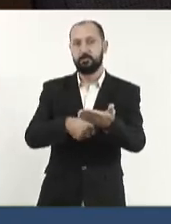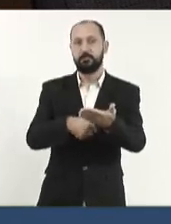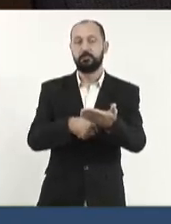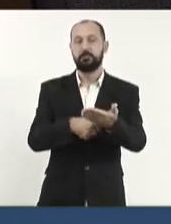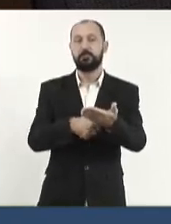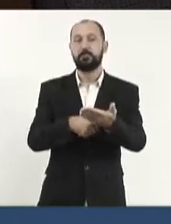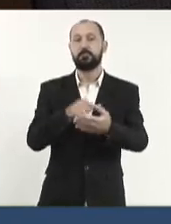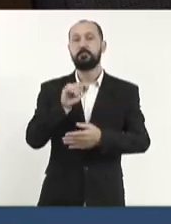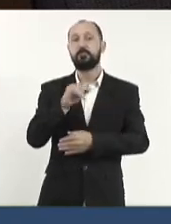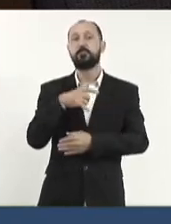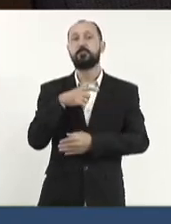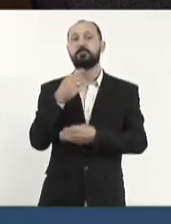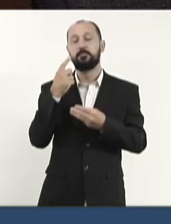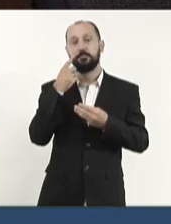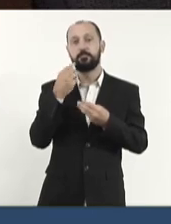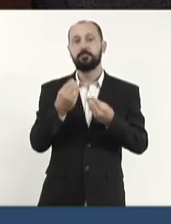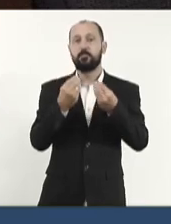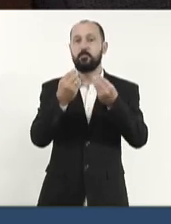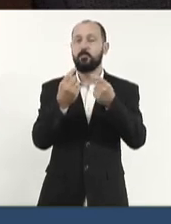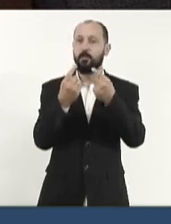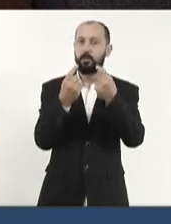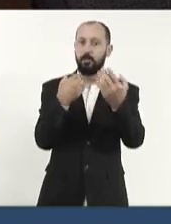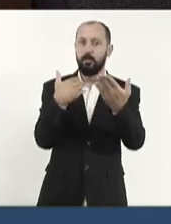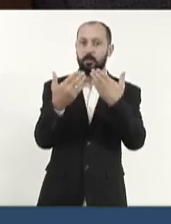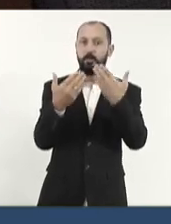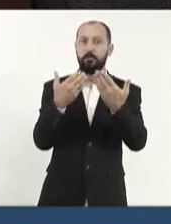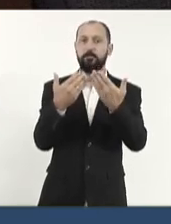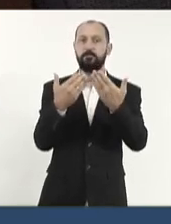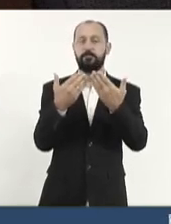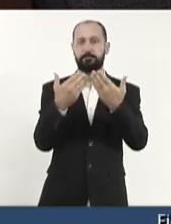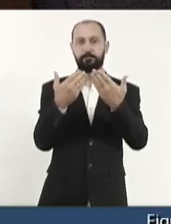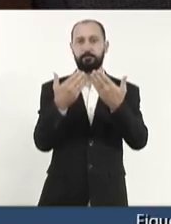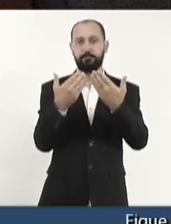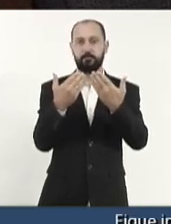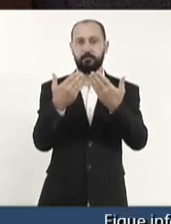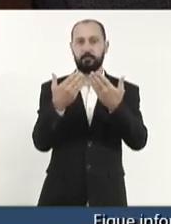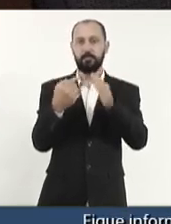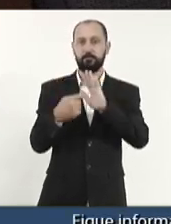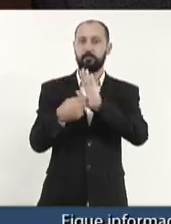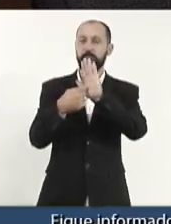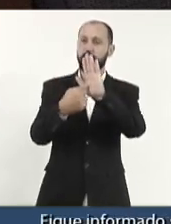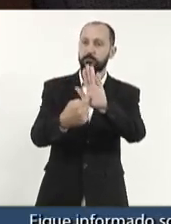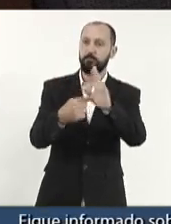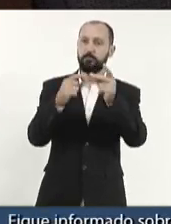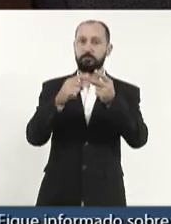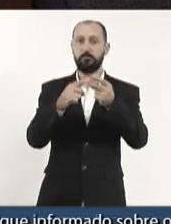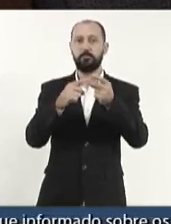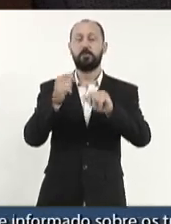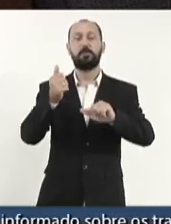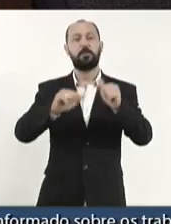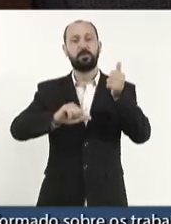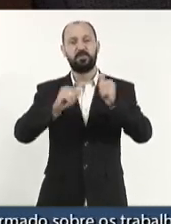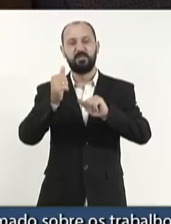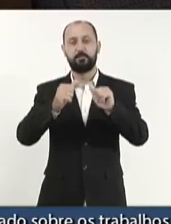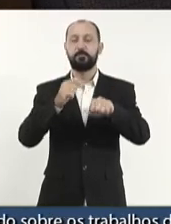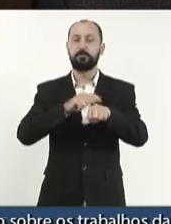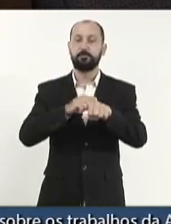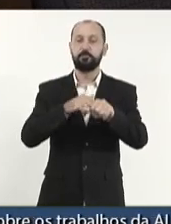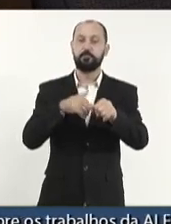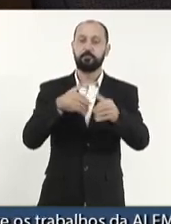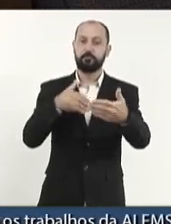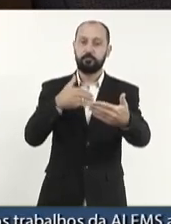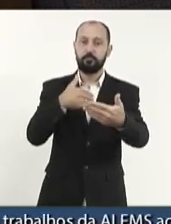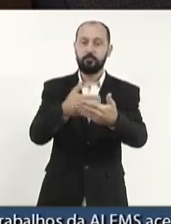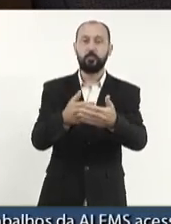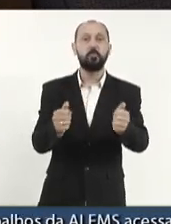Se nós levássemos essa discussão para o âmbito da apresentação, da apreciação, dos processos que